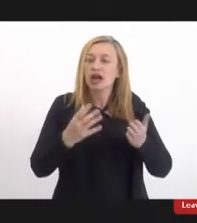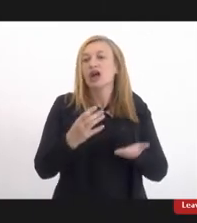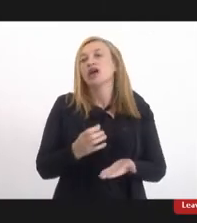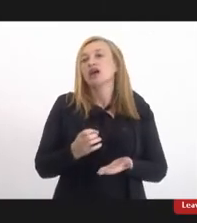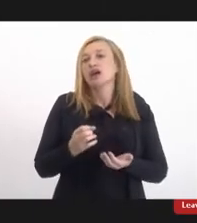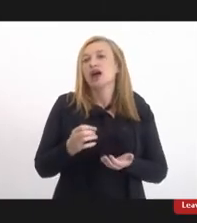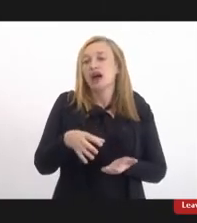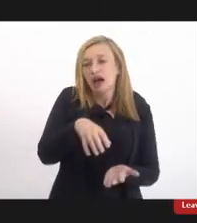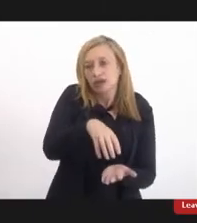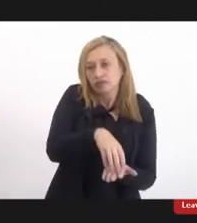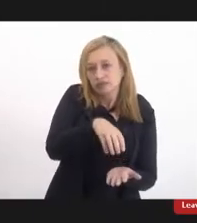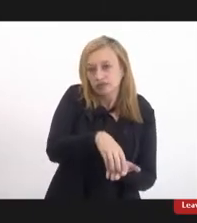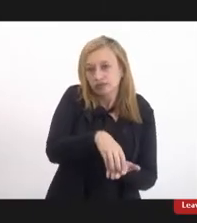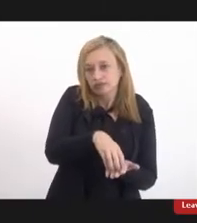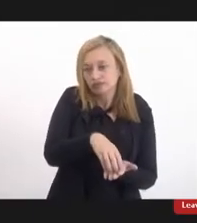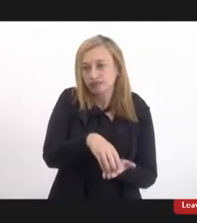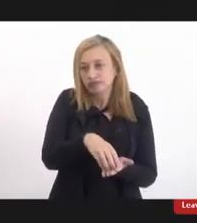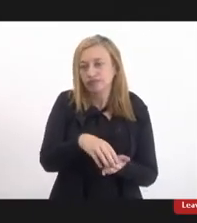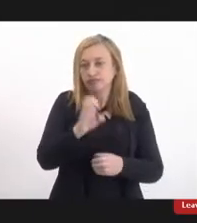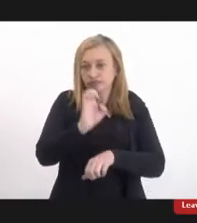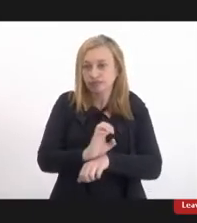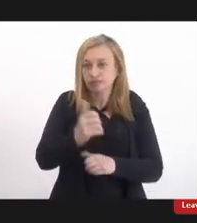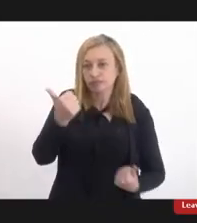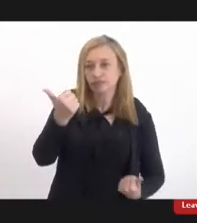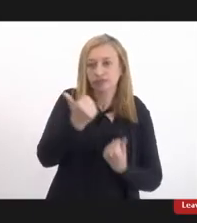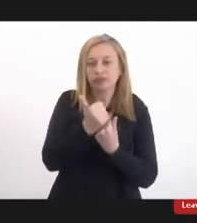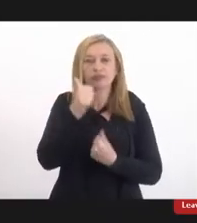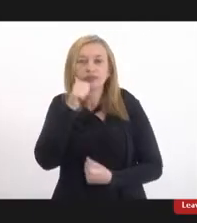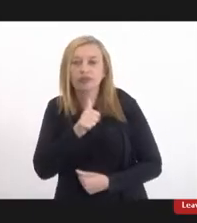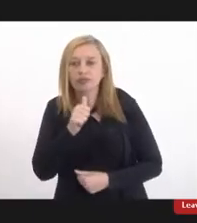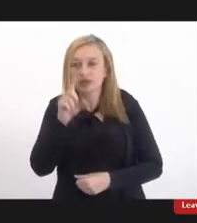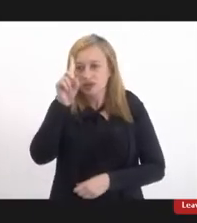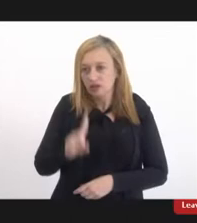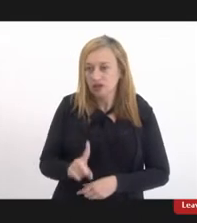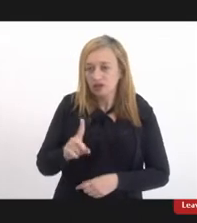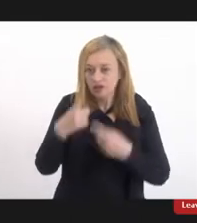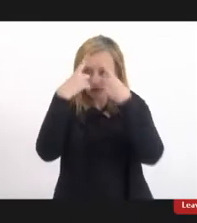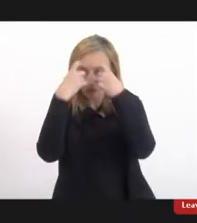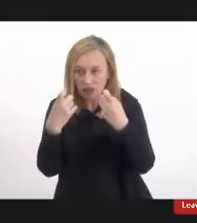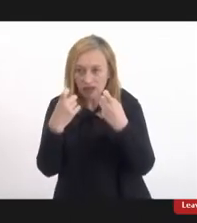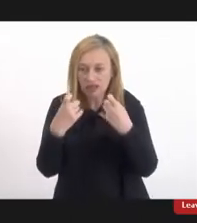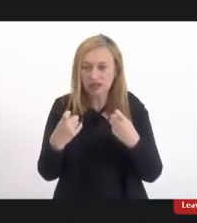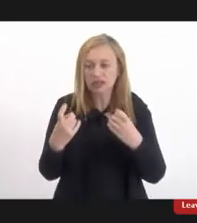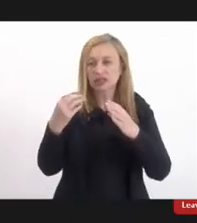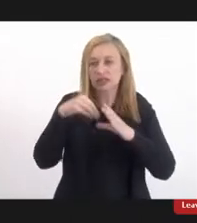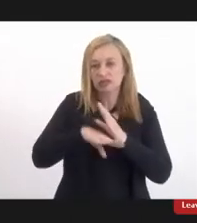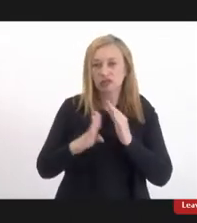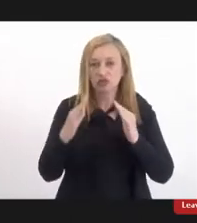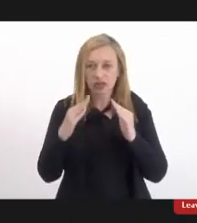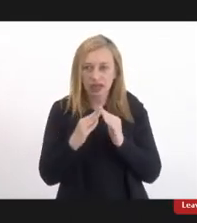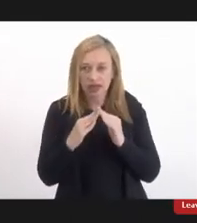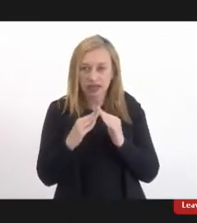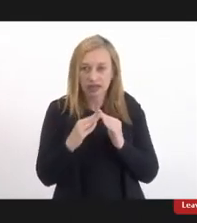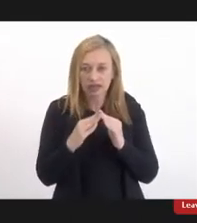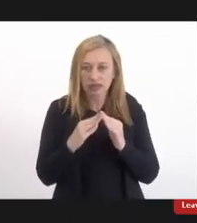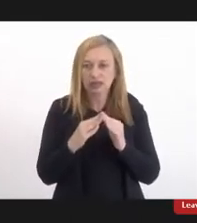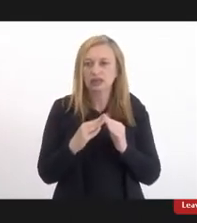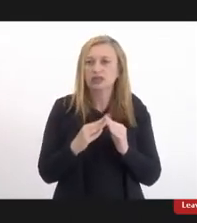de apoio a mulher com deficiência vítima de violência doméstica autor